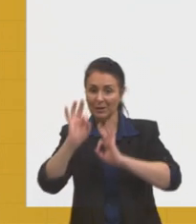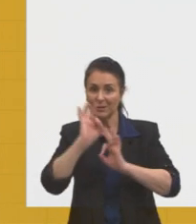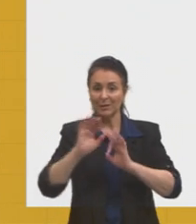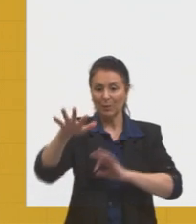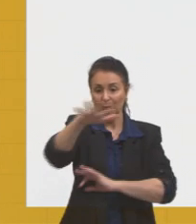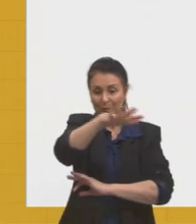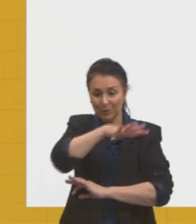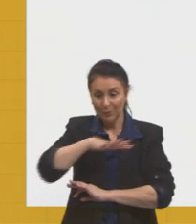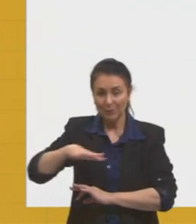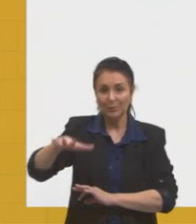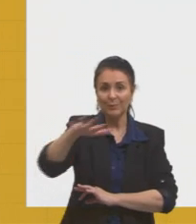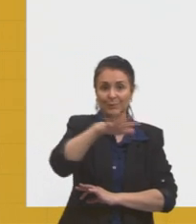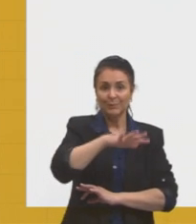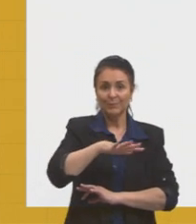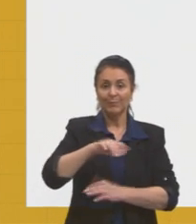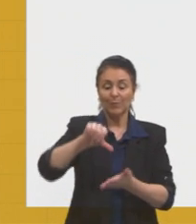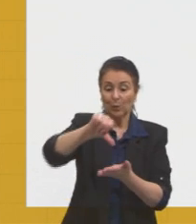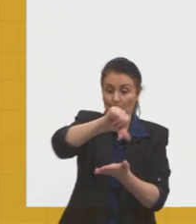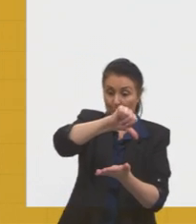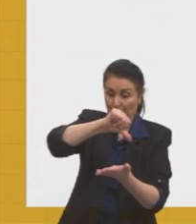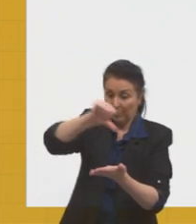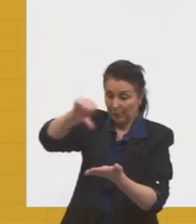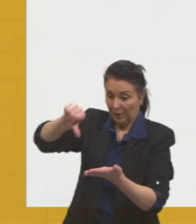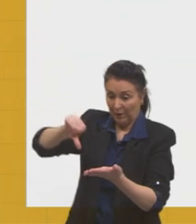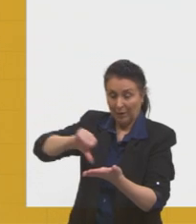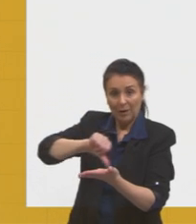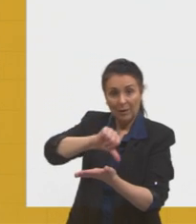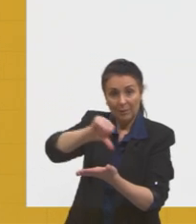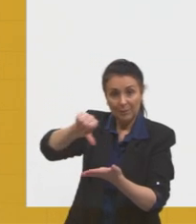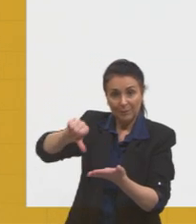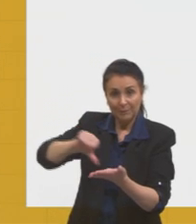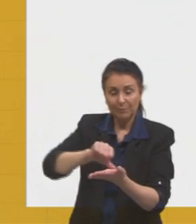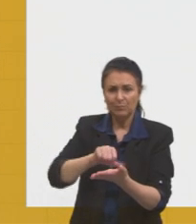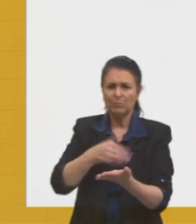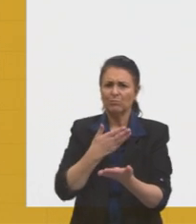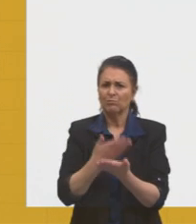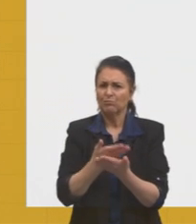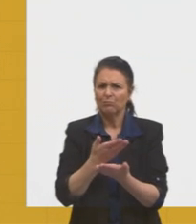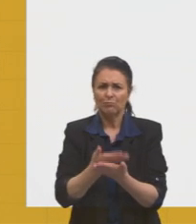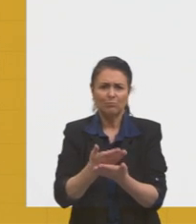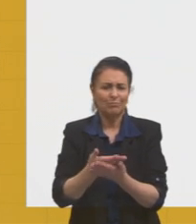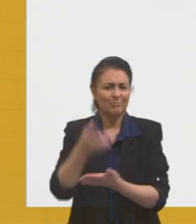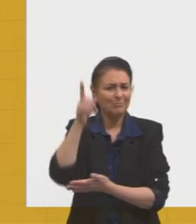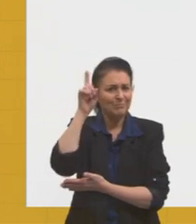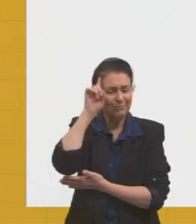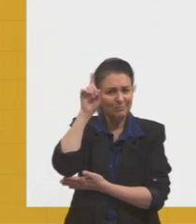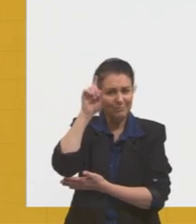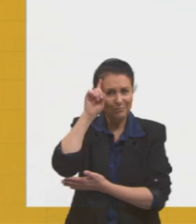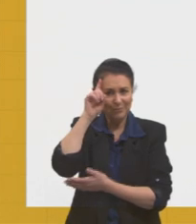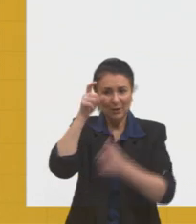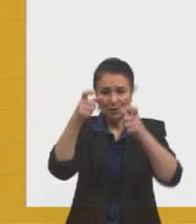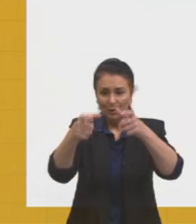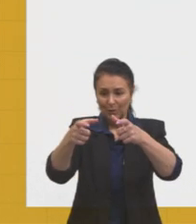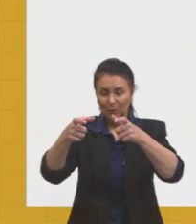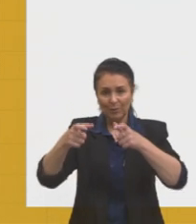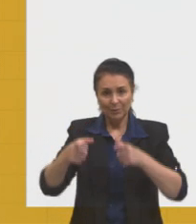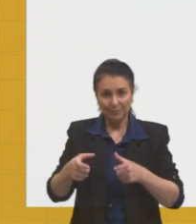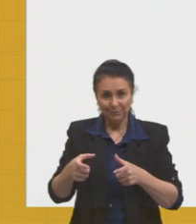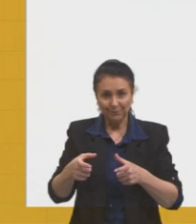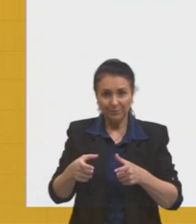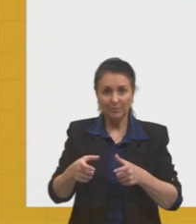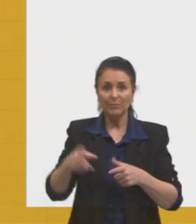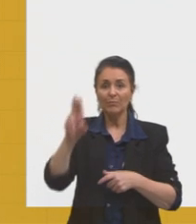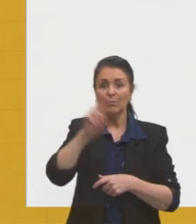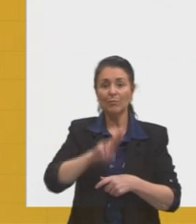Aplicação. Mapas, certo? Questões, então, que a gente estuda muito no dia a dia, localização, a gente